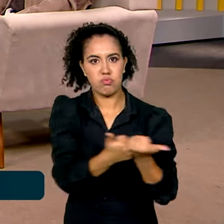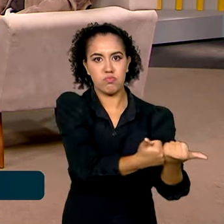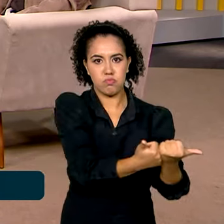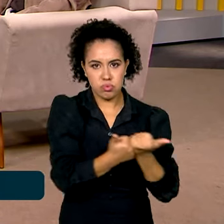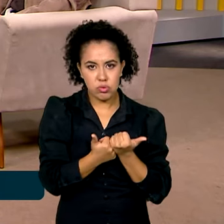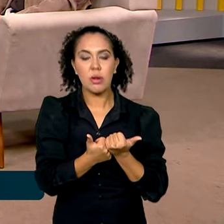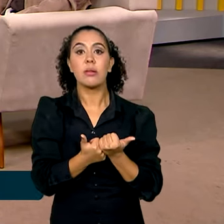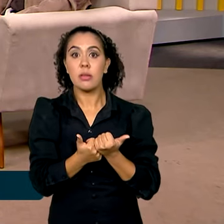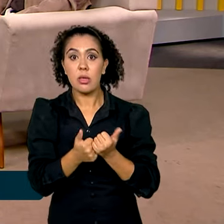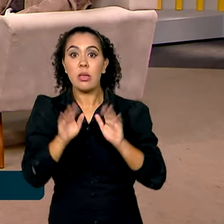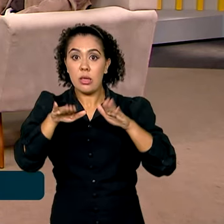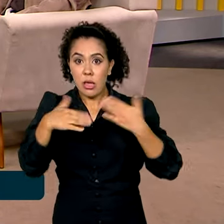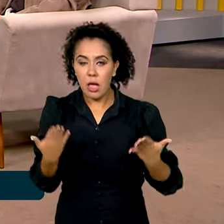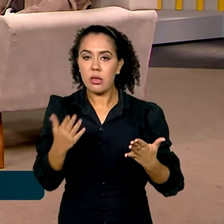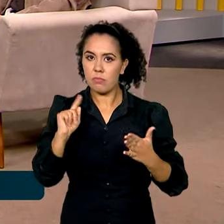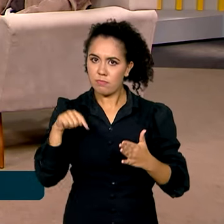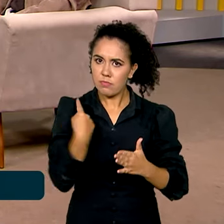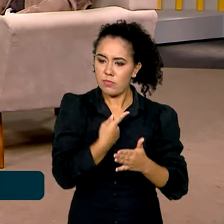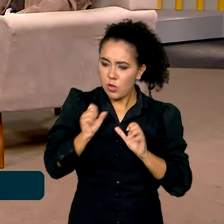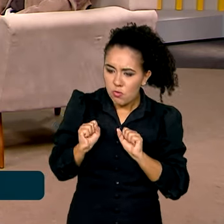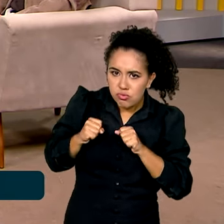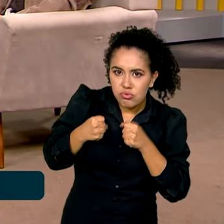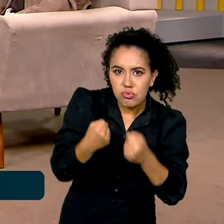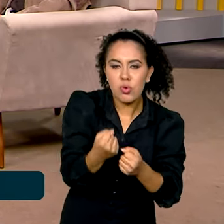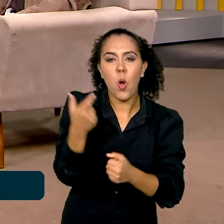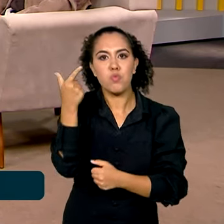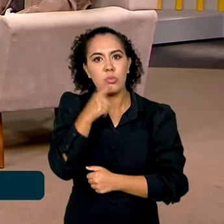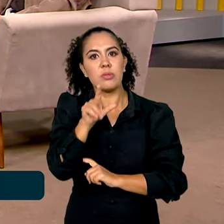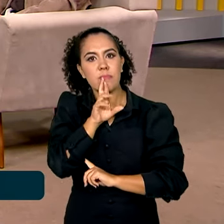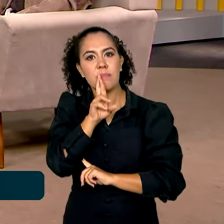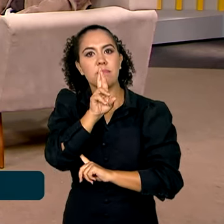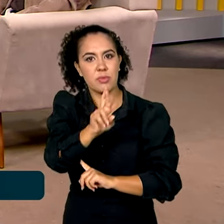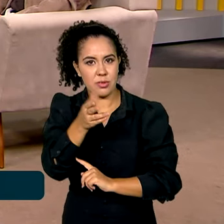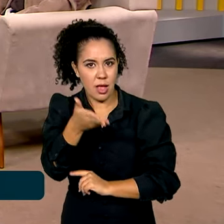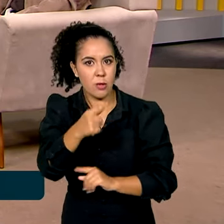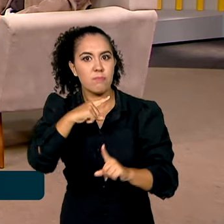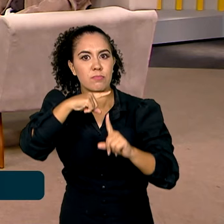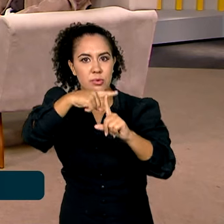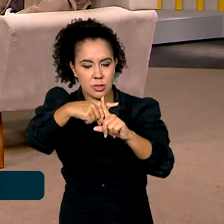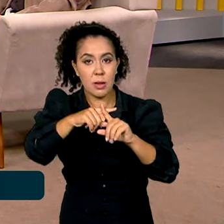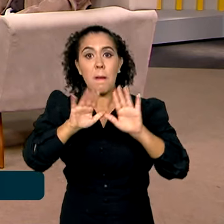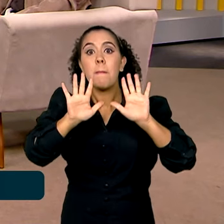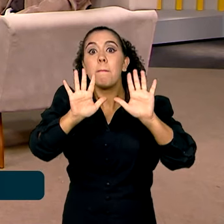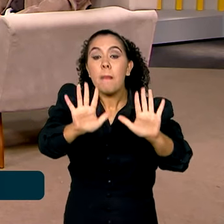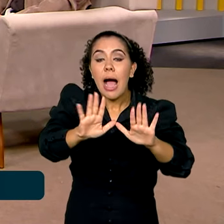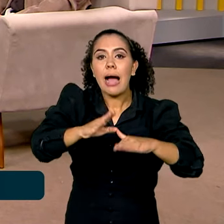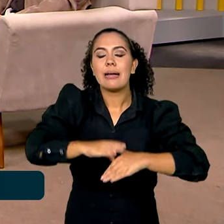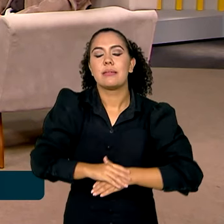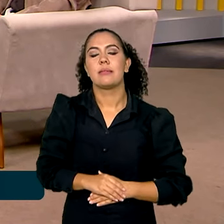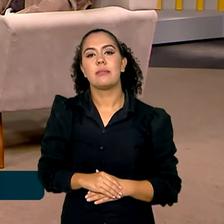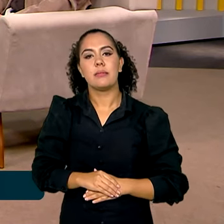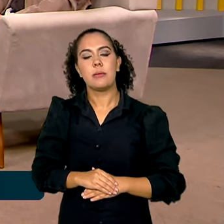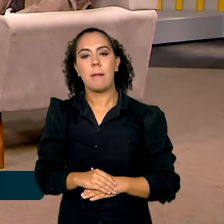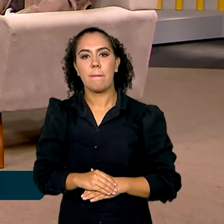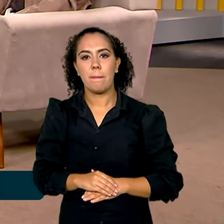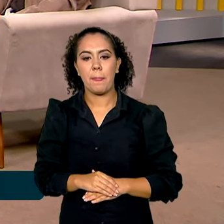E nesse esforço a gente tem tido esse retorno. Mas quando se deixa